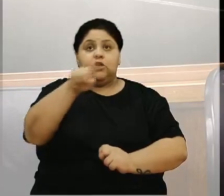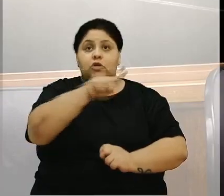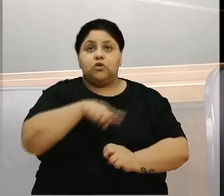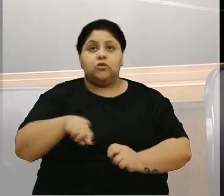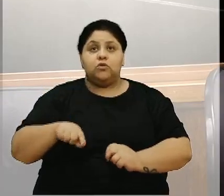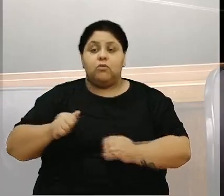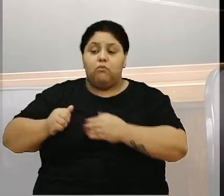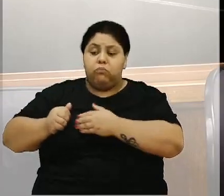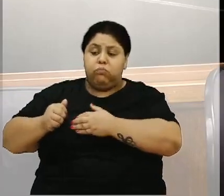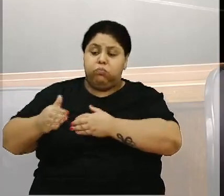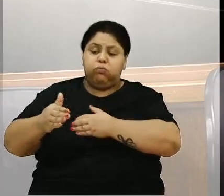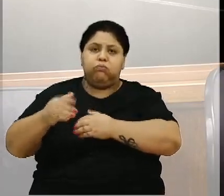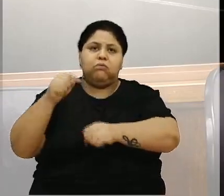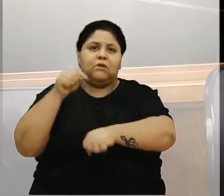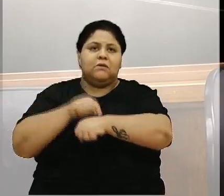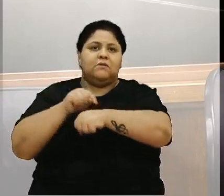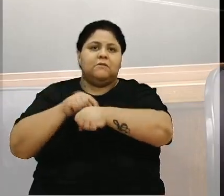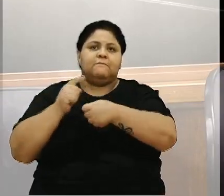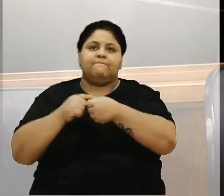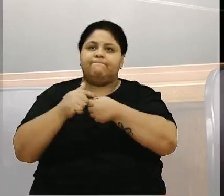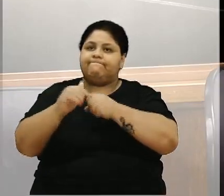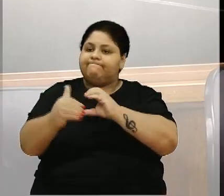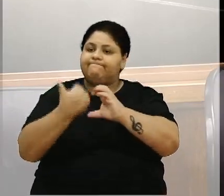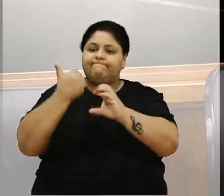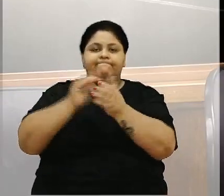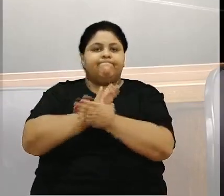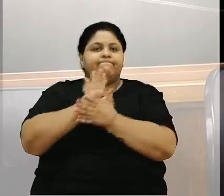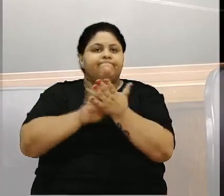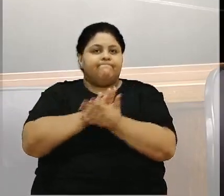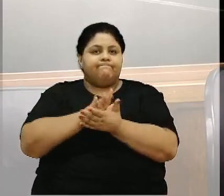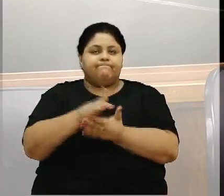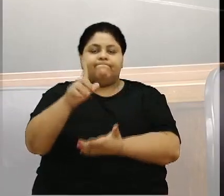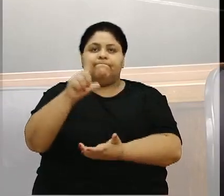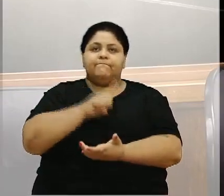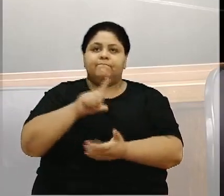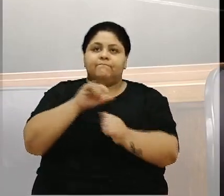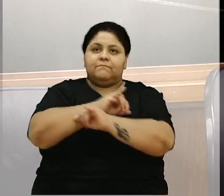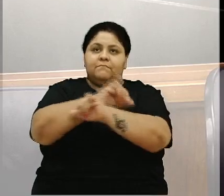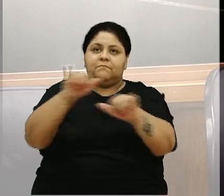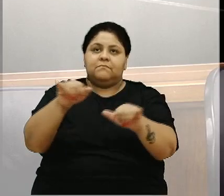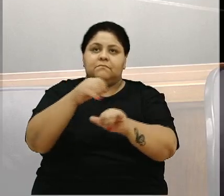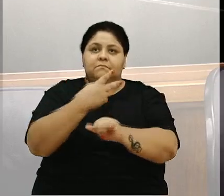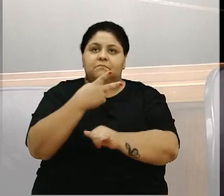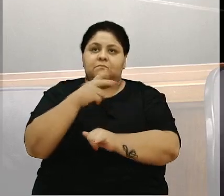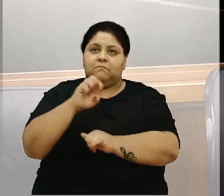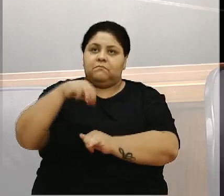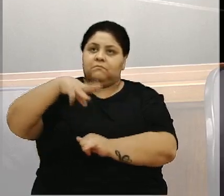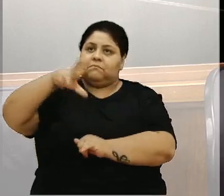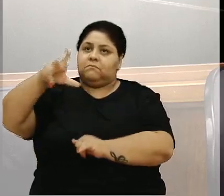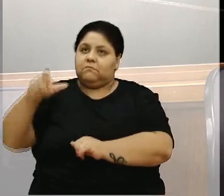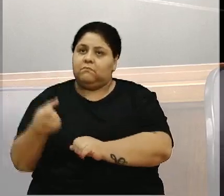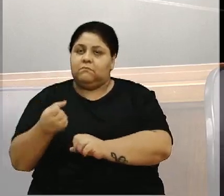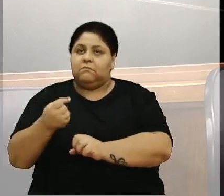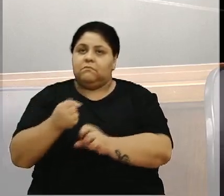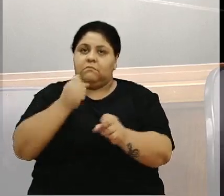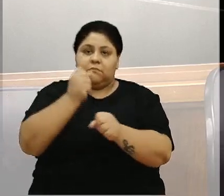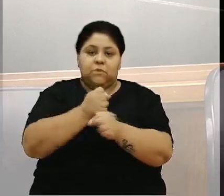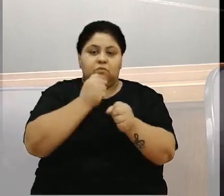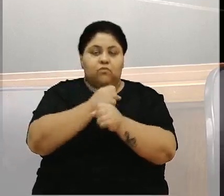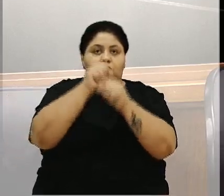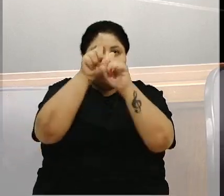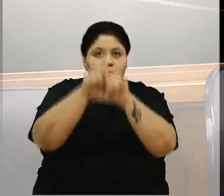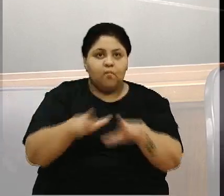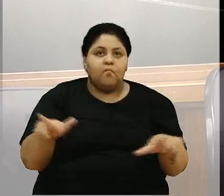um longo tempo, a nossa cidade, sem receber recursos. Tivemos um anúncio de 25 milhões de reais para a obra de drenagens,